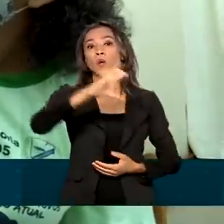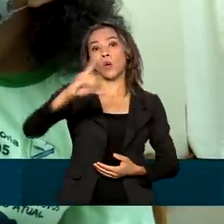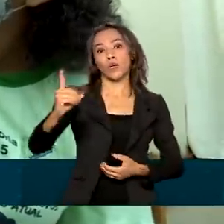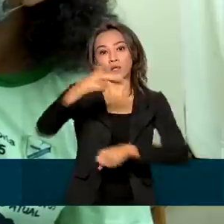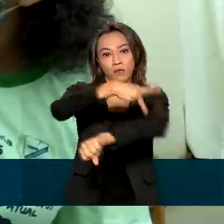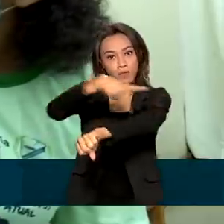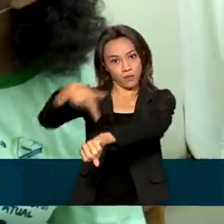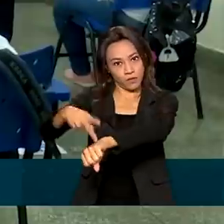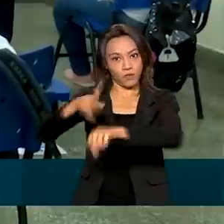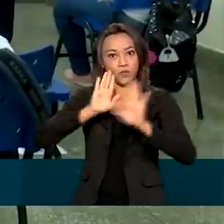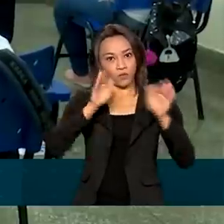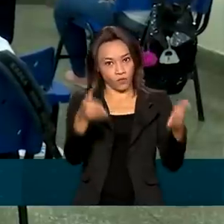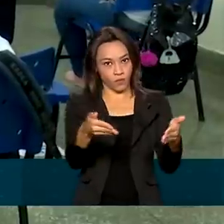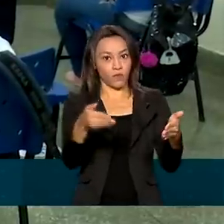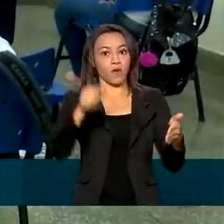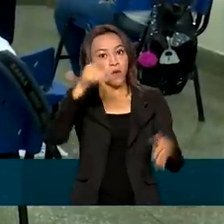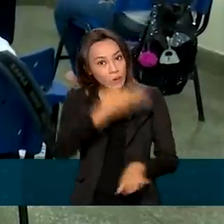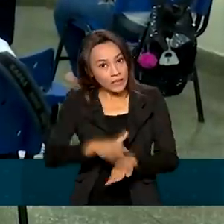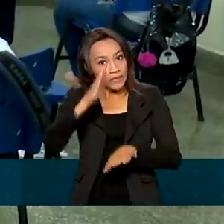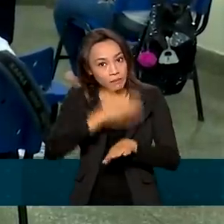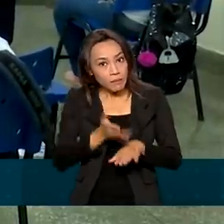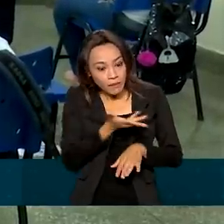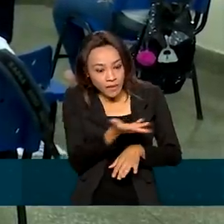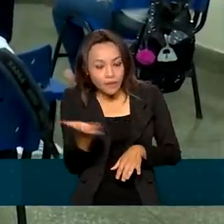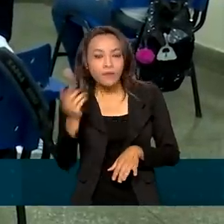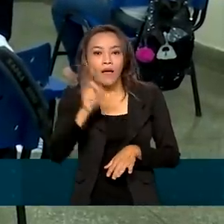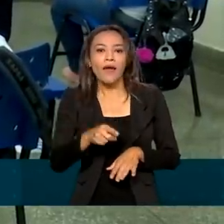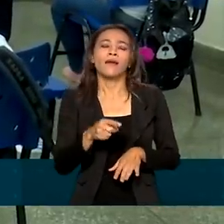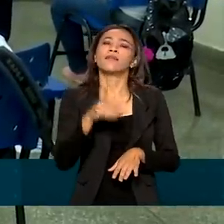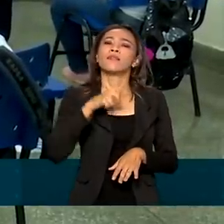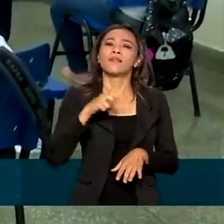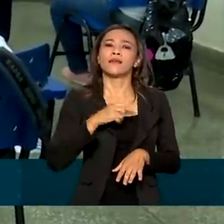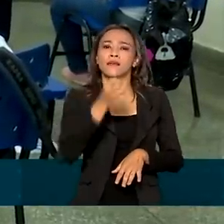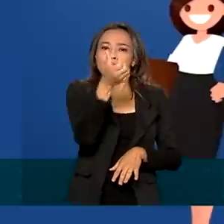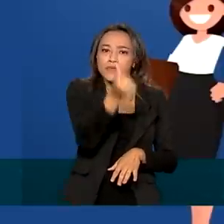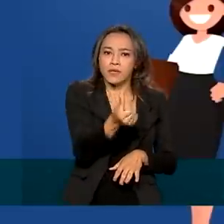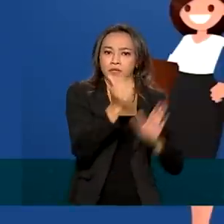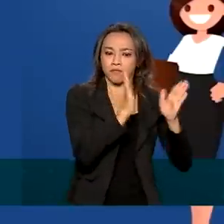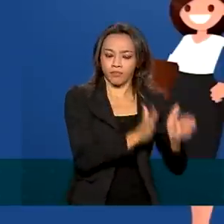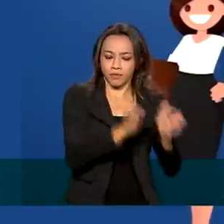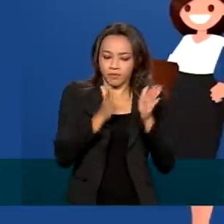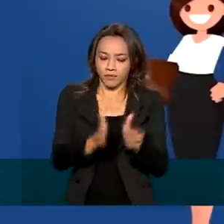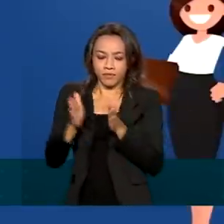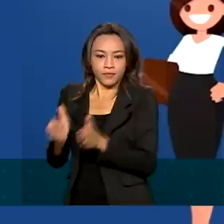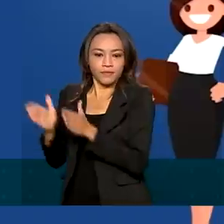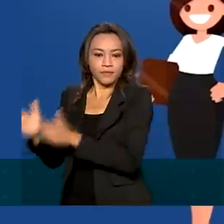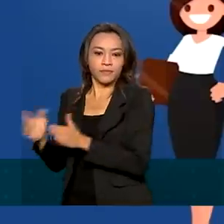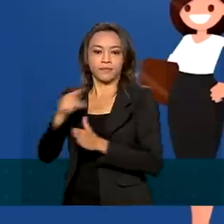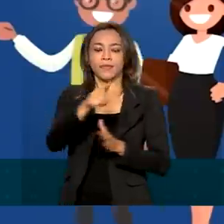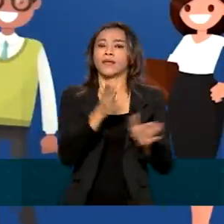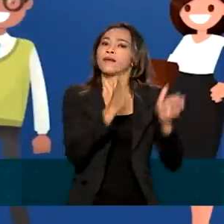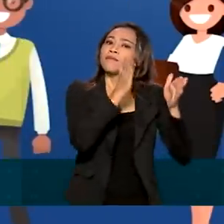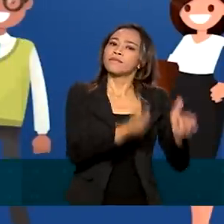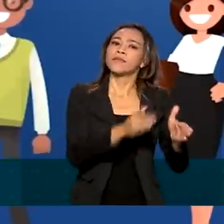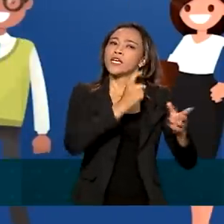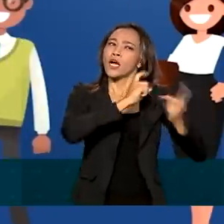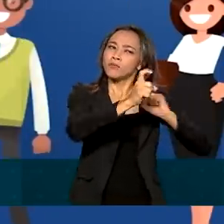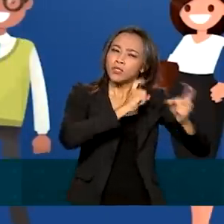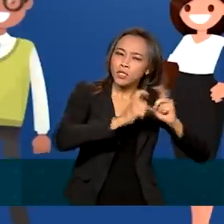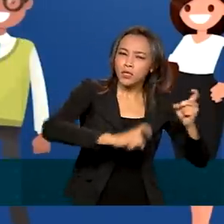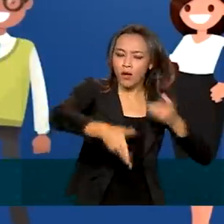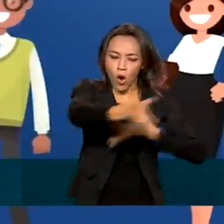pedagógicos. A capacitação é dividida em seis módulos e trata desde a gestão